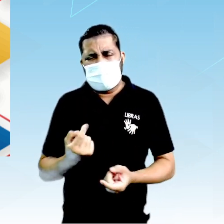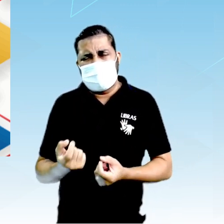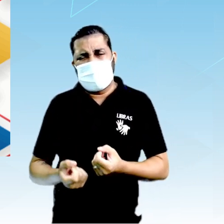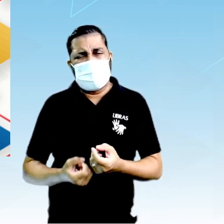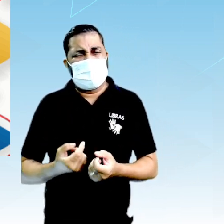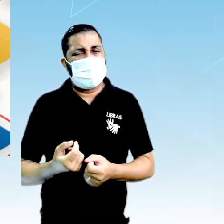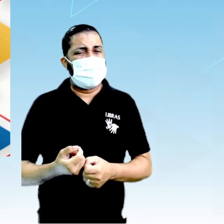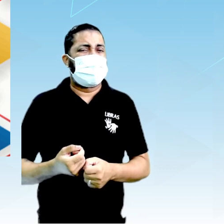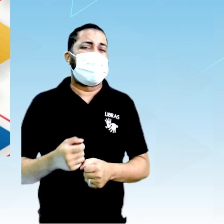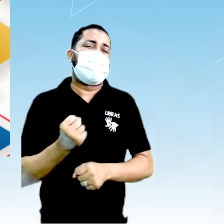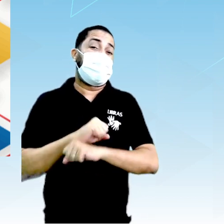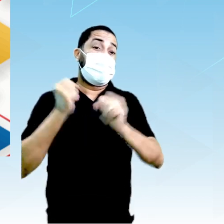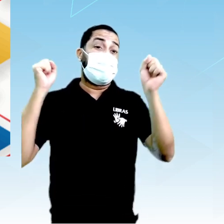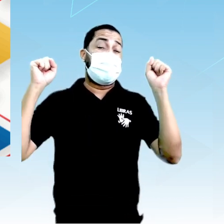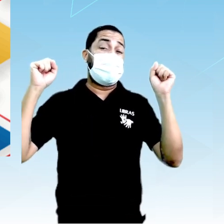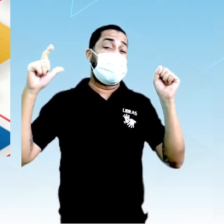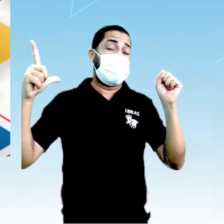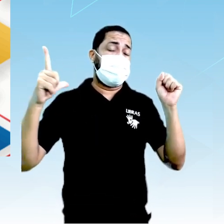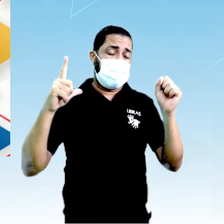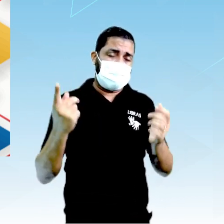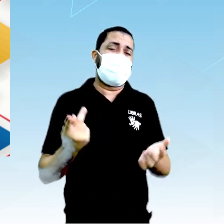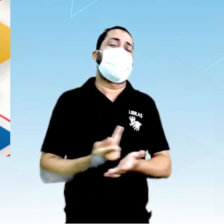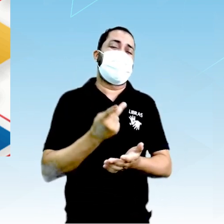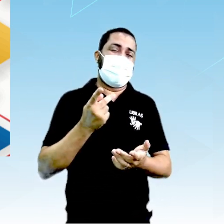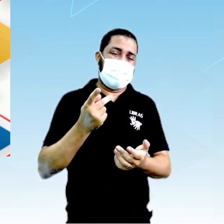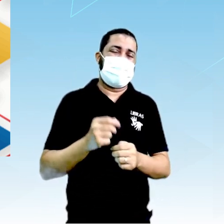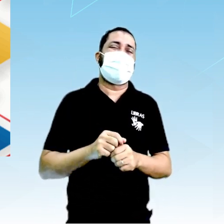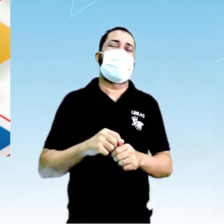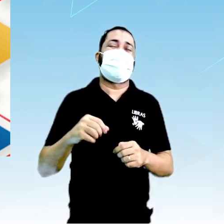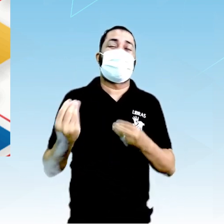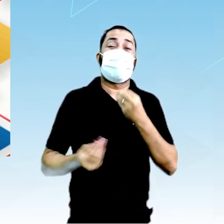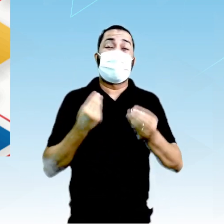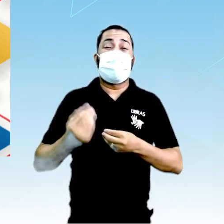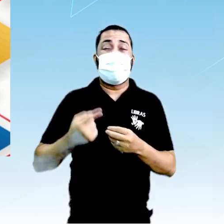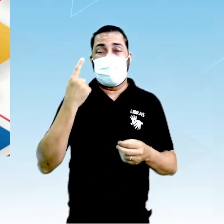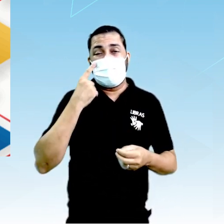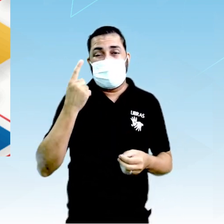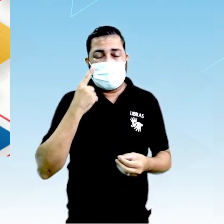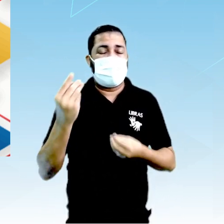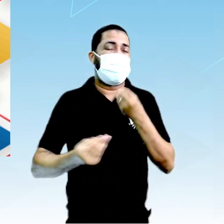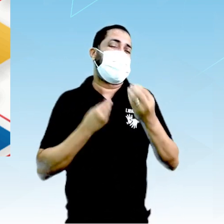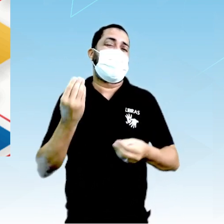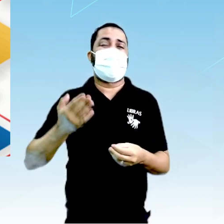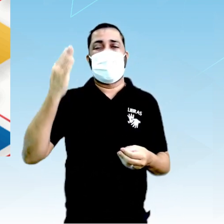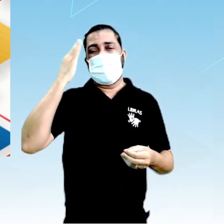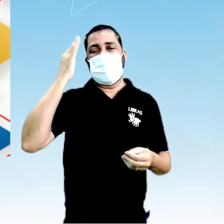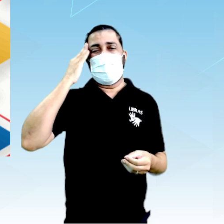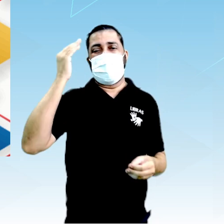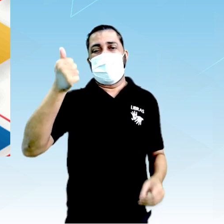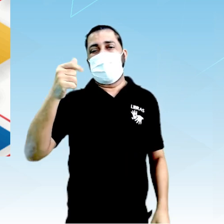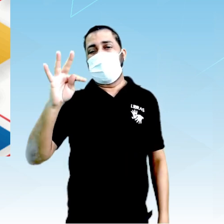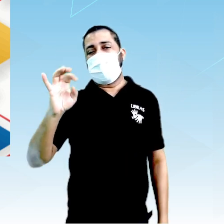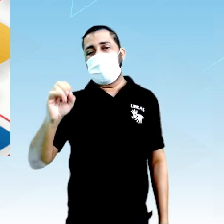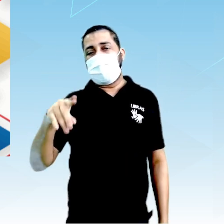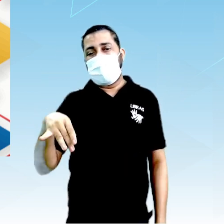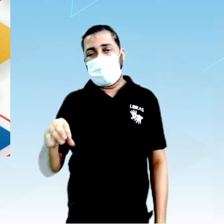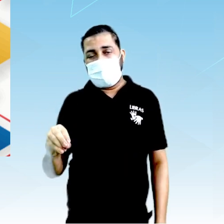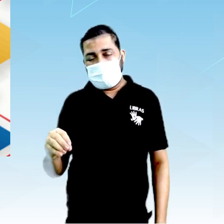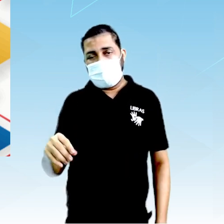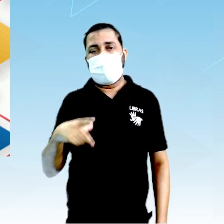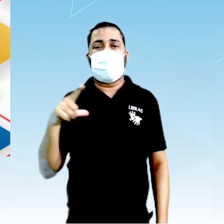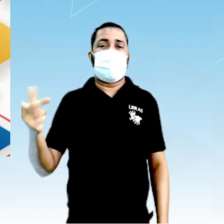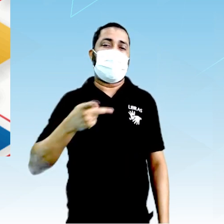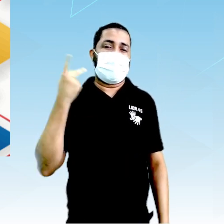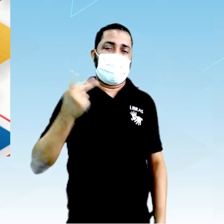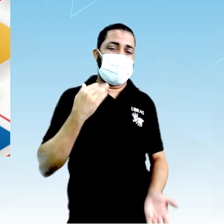revoluções continuam a acontecer sobre como a gente vê, como a gente compreende o átomo. E aqui a gente está falando do